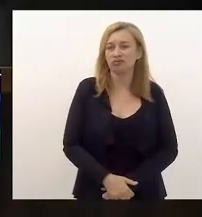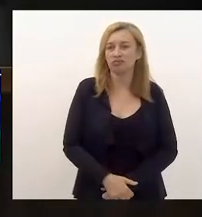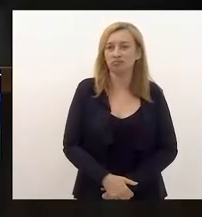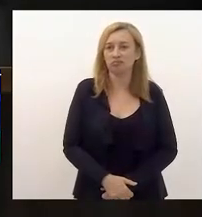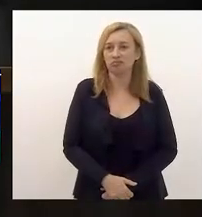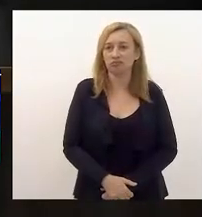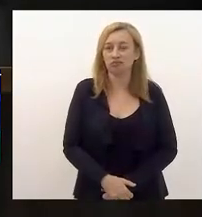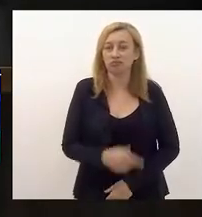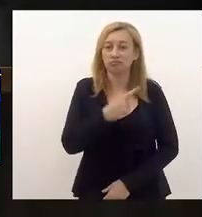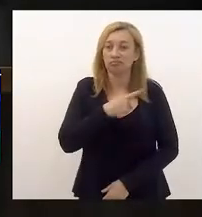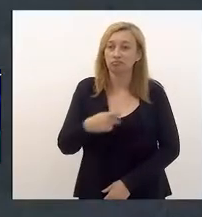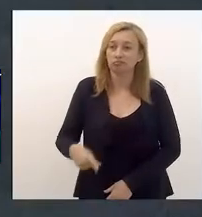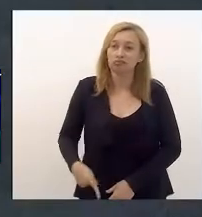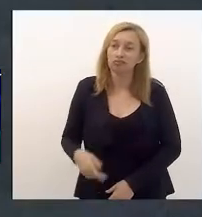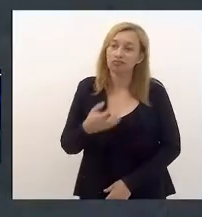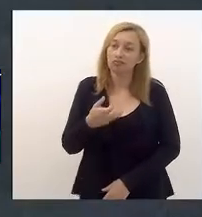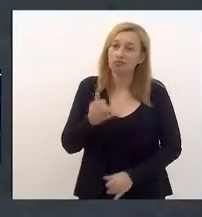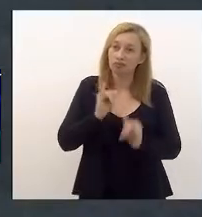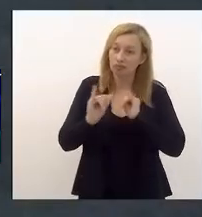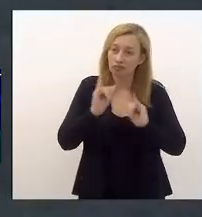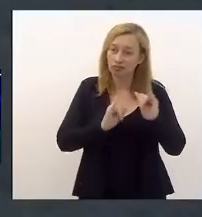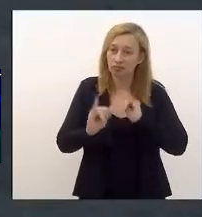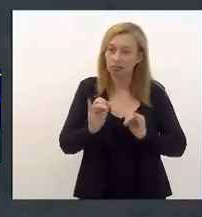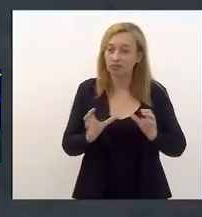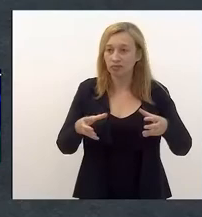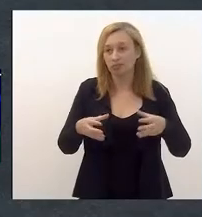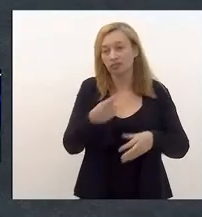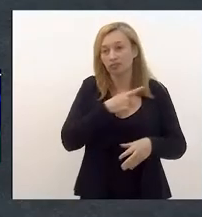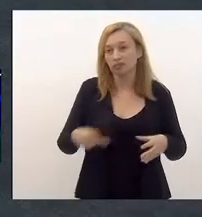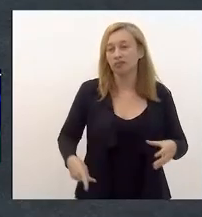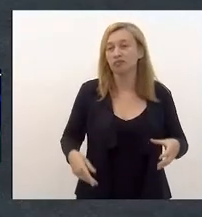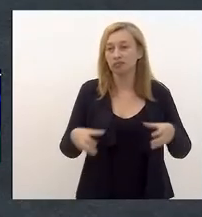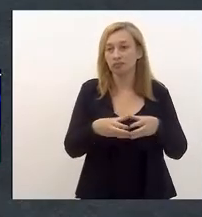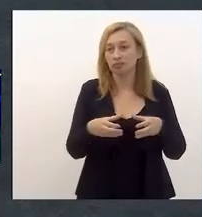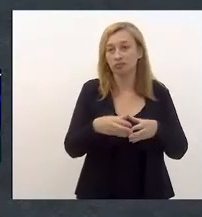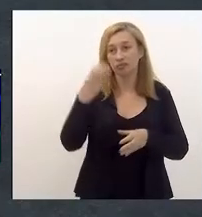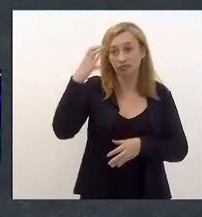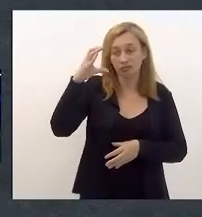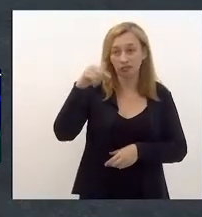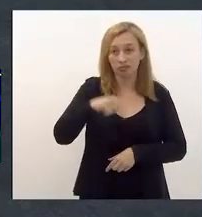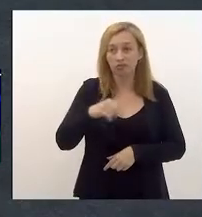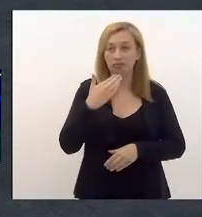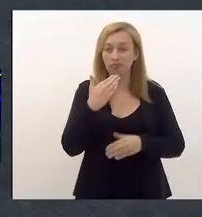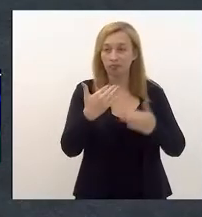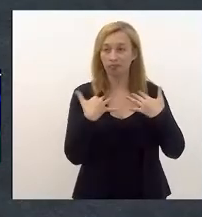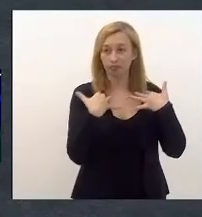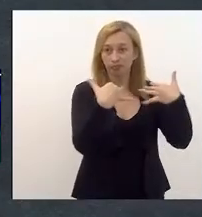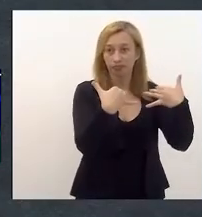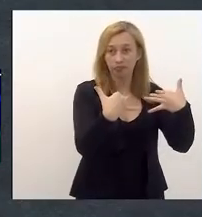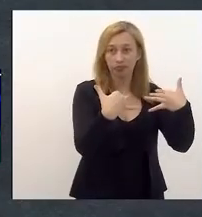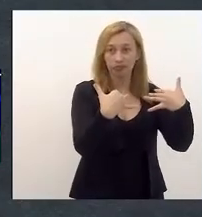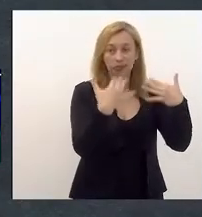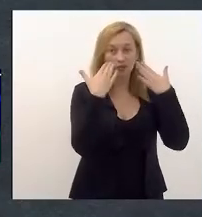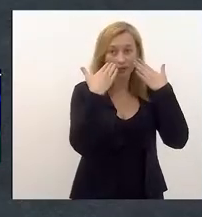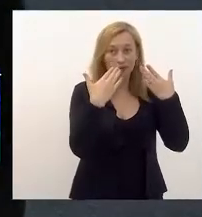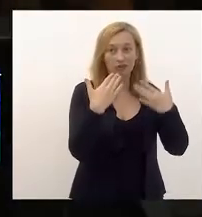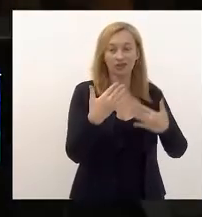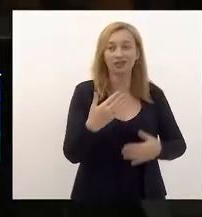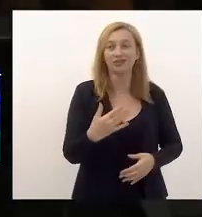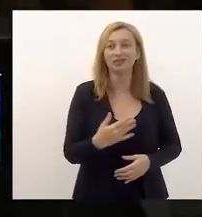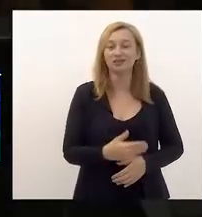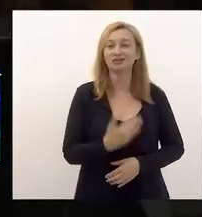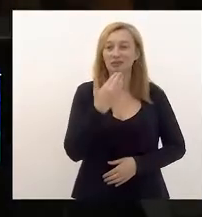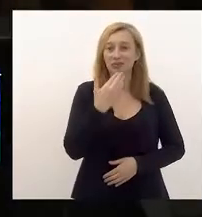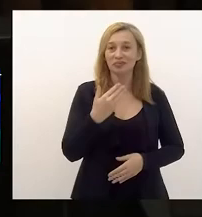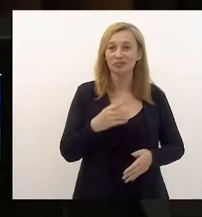Presidente, eu queria só informar que o presidente da Comissão de Ciência e Tecnologia da LERJ vai pedir uma audiência ao governador na semana que vem. Eu o endosso. Vai